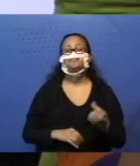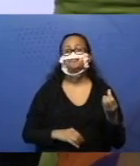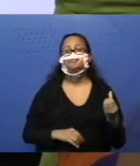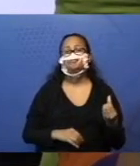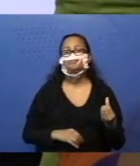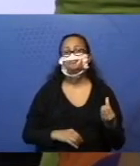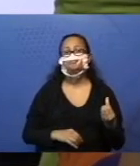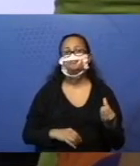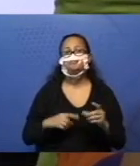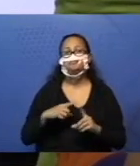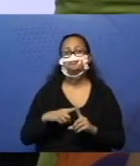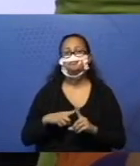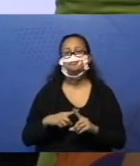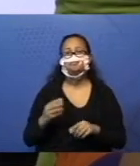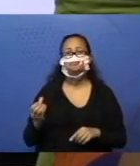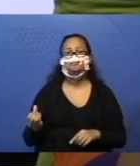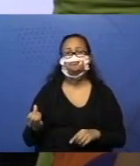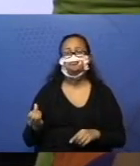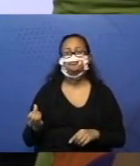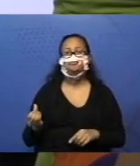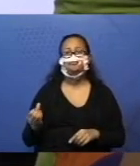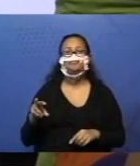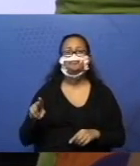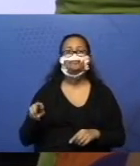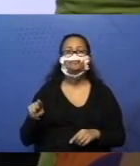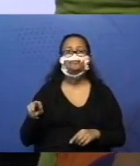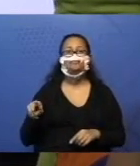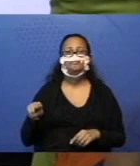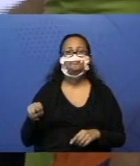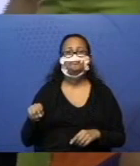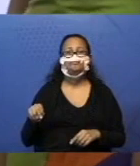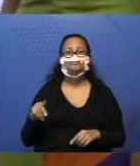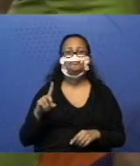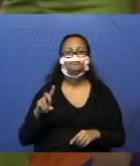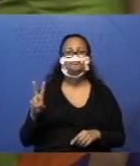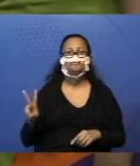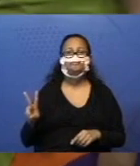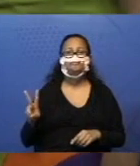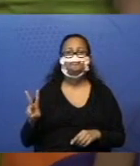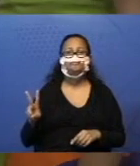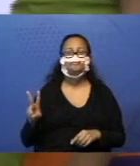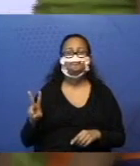6, mais 6, que é igual a 12.